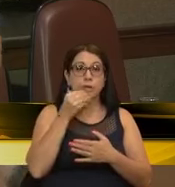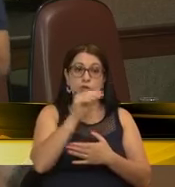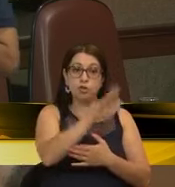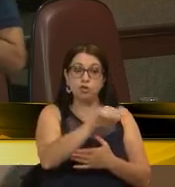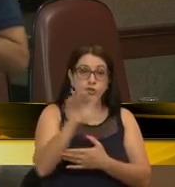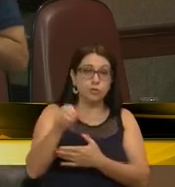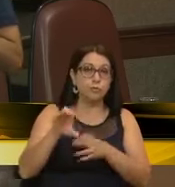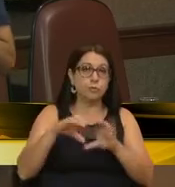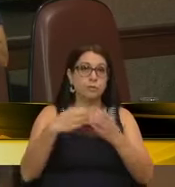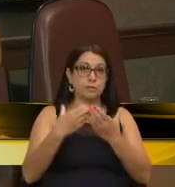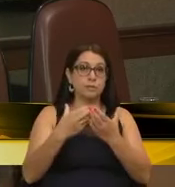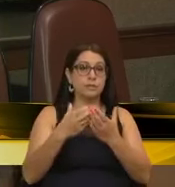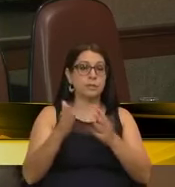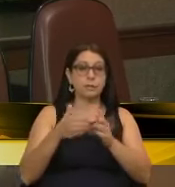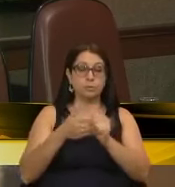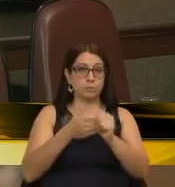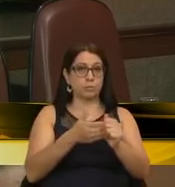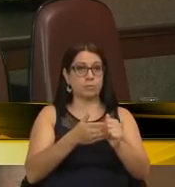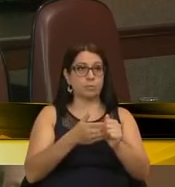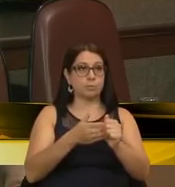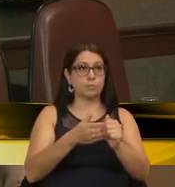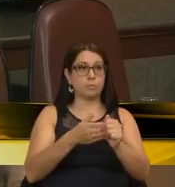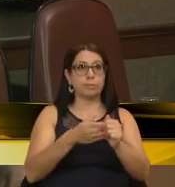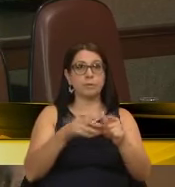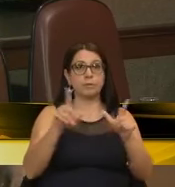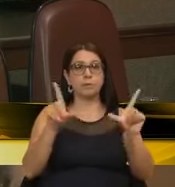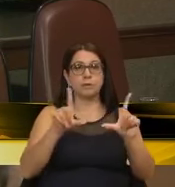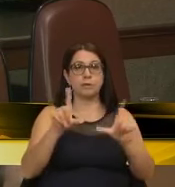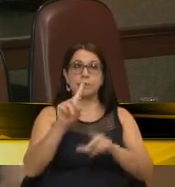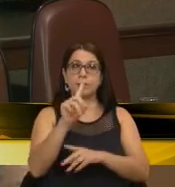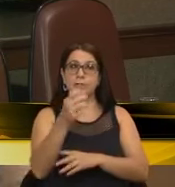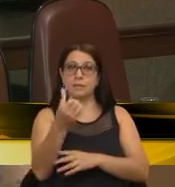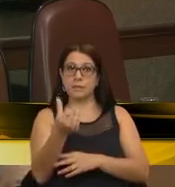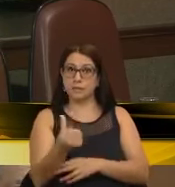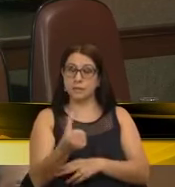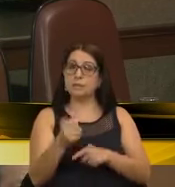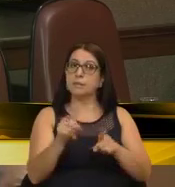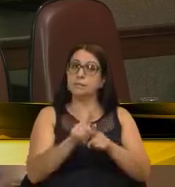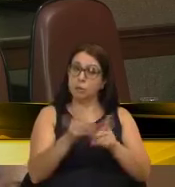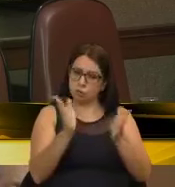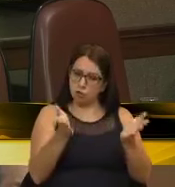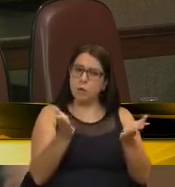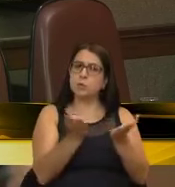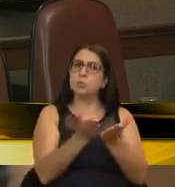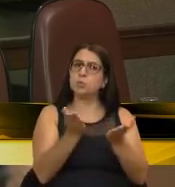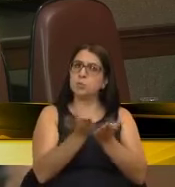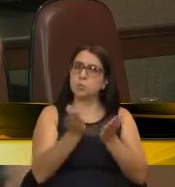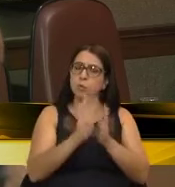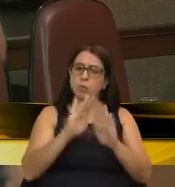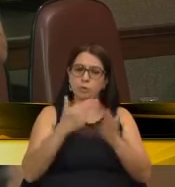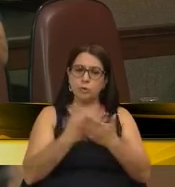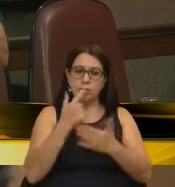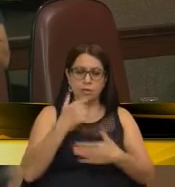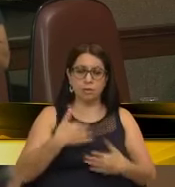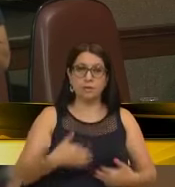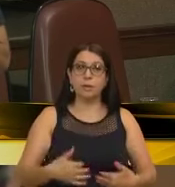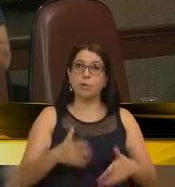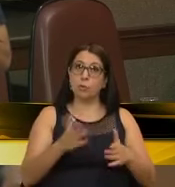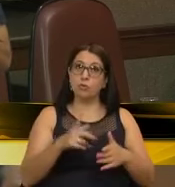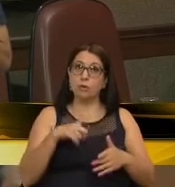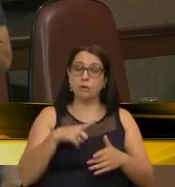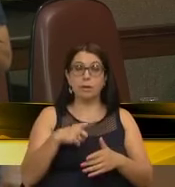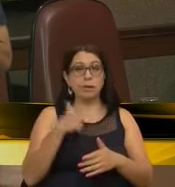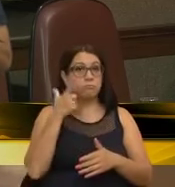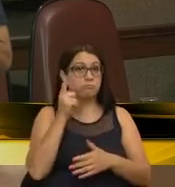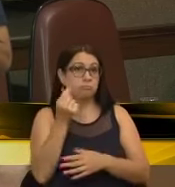comunidade. Quem está nos acompanhando pelo canal 16 da TV Câmara, e que estudou na escola Cristóvão de Mendonça e hoje, tem condições financeiras,